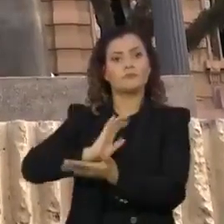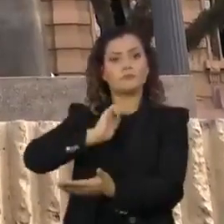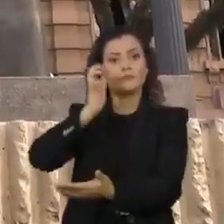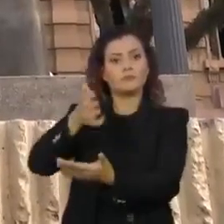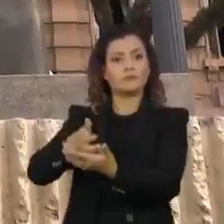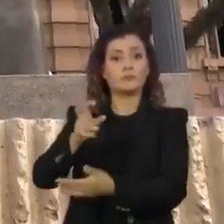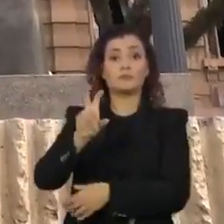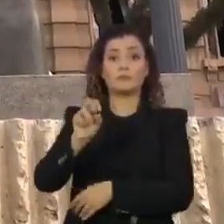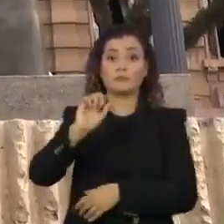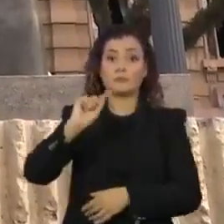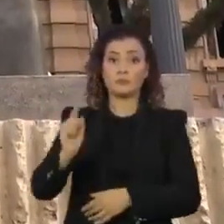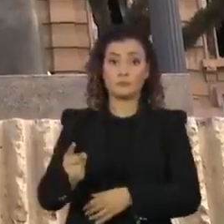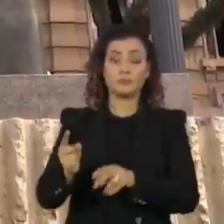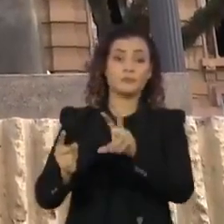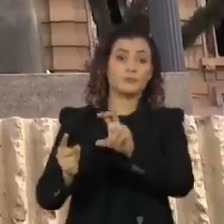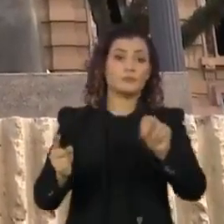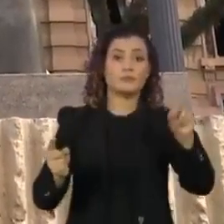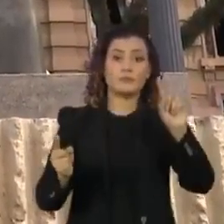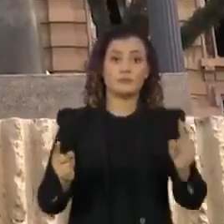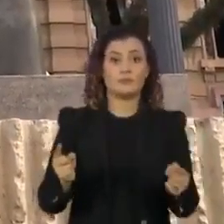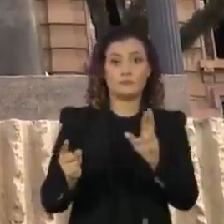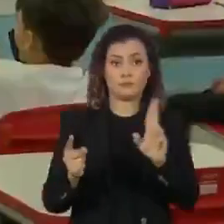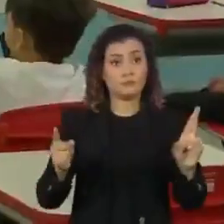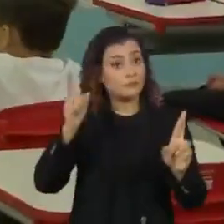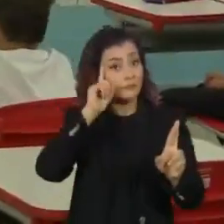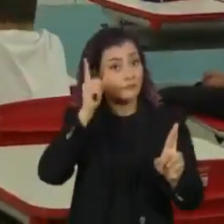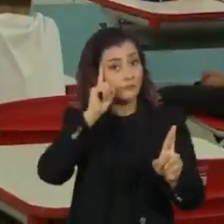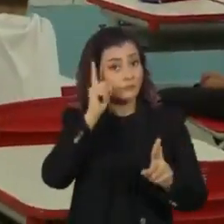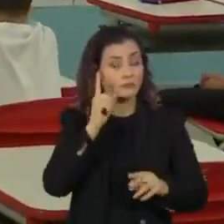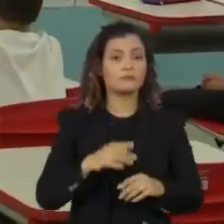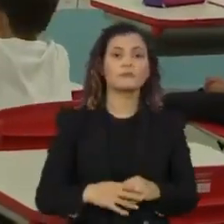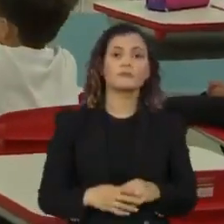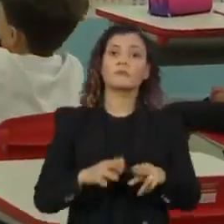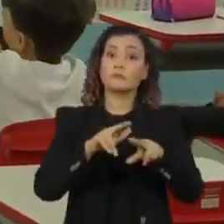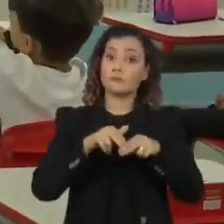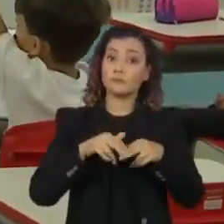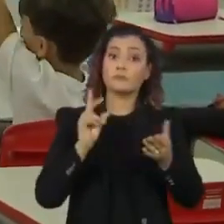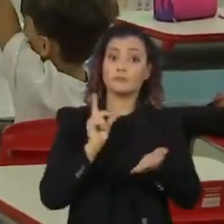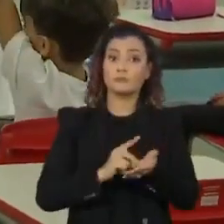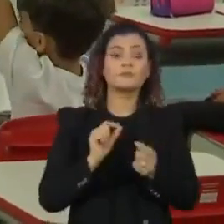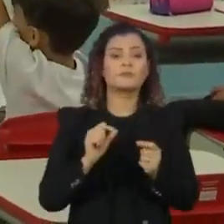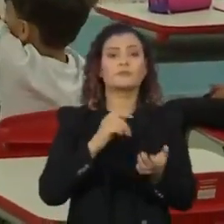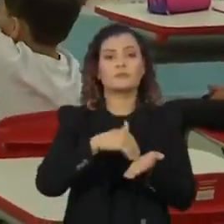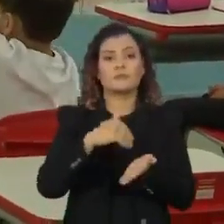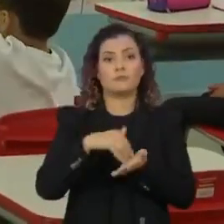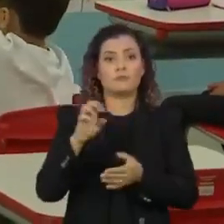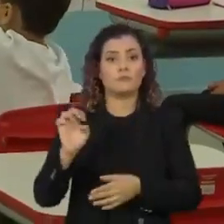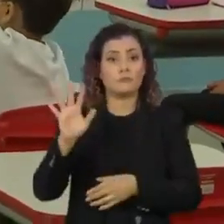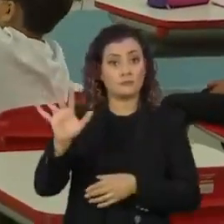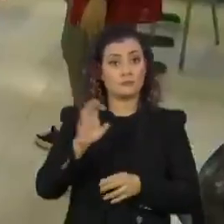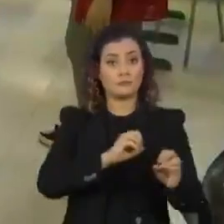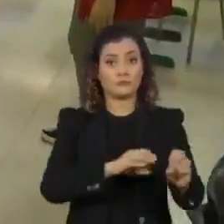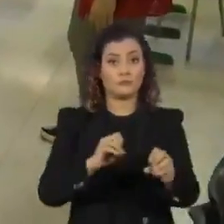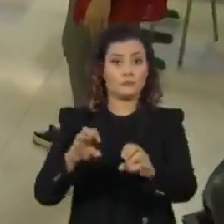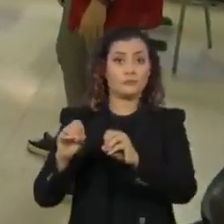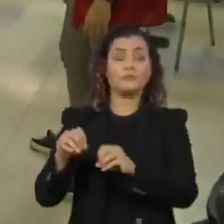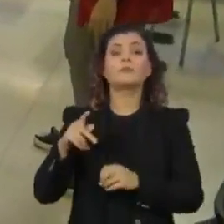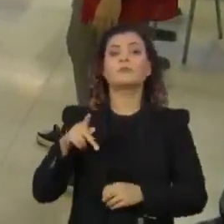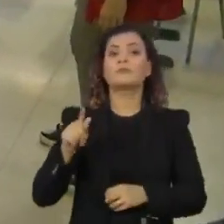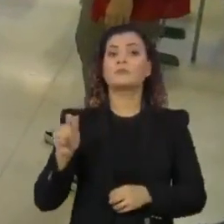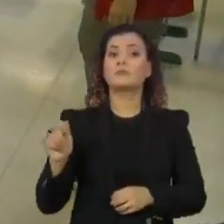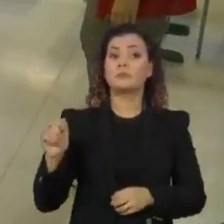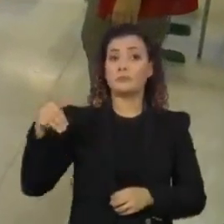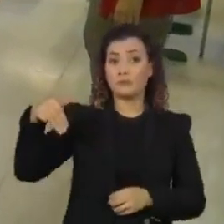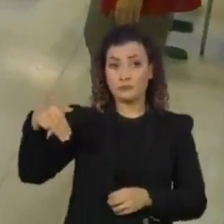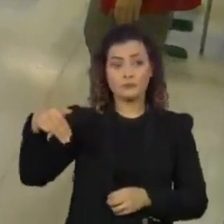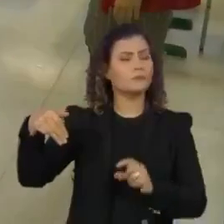50 mil a 500 mil reais por dia. Em nota, a Secretaria Estadual de Educação disse que a Procuradoria-Geral